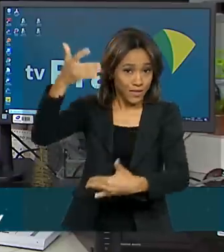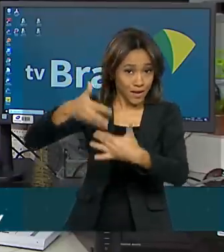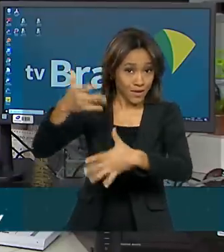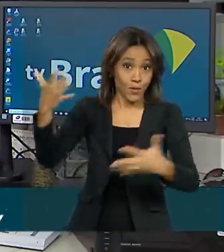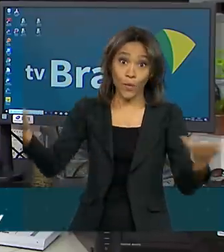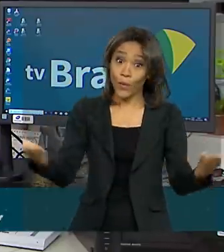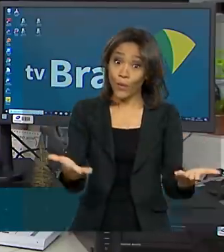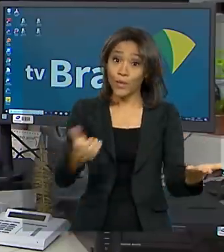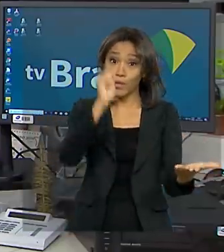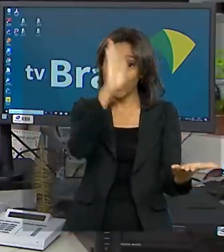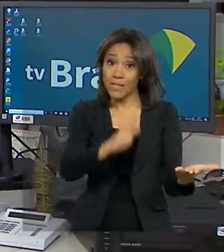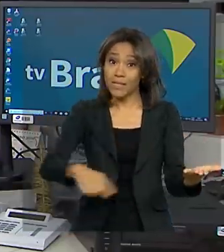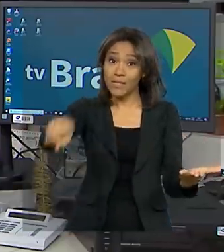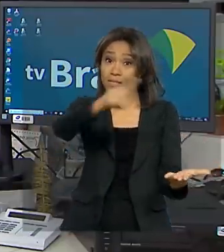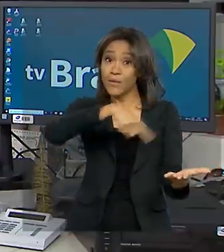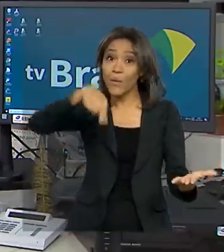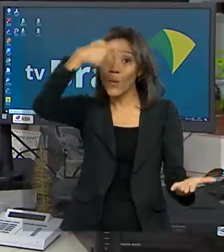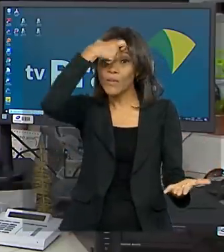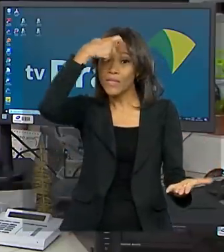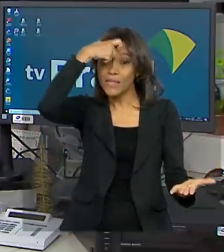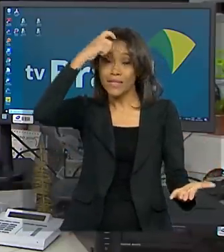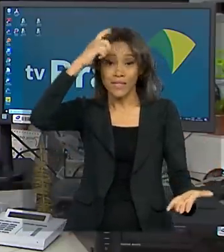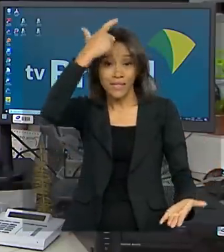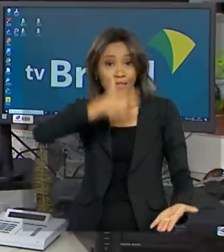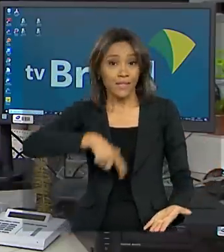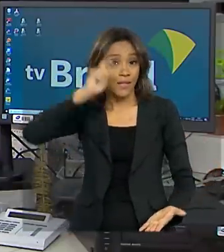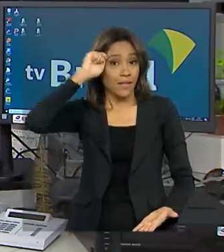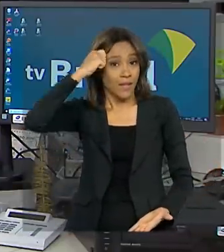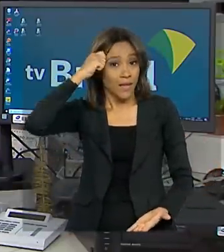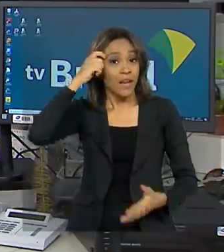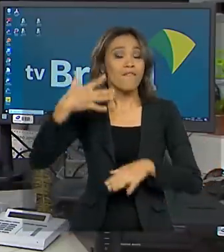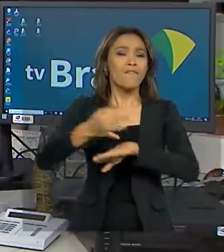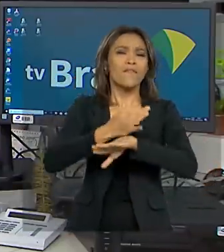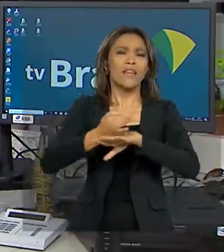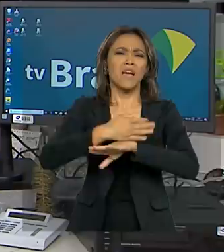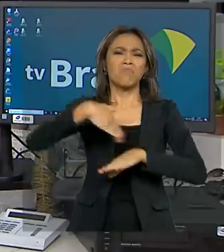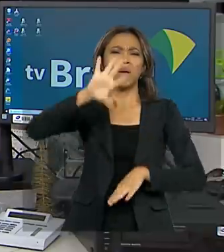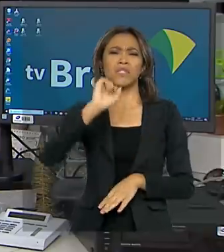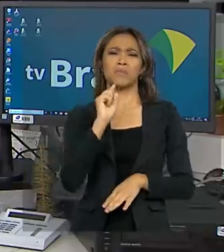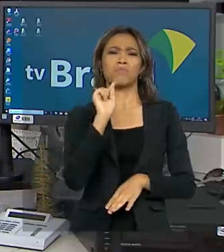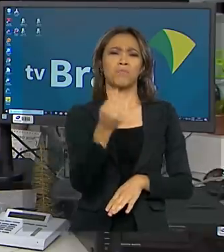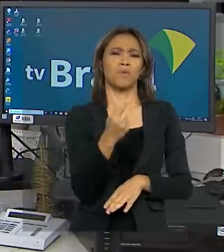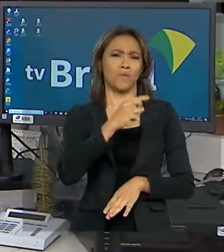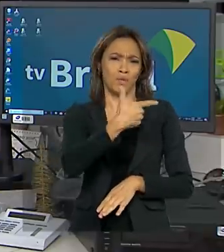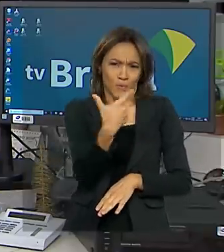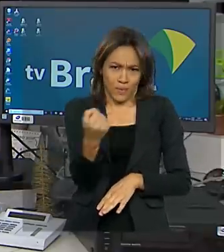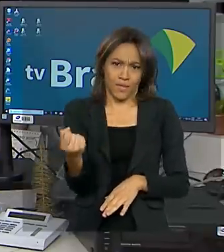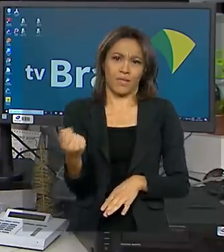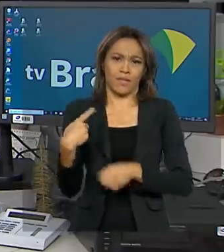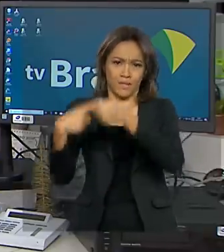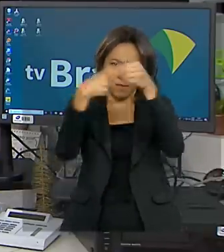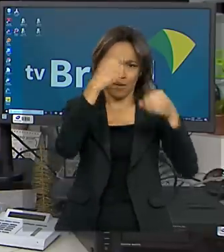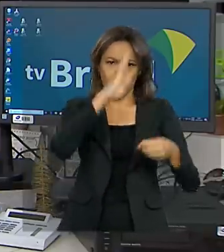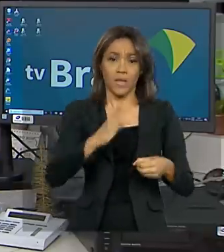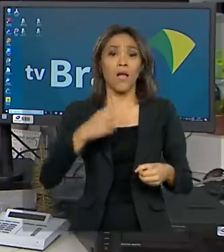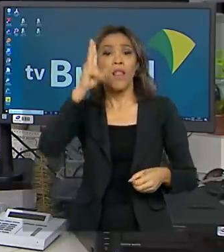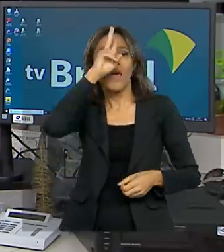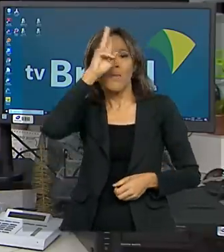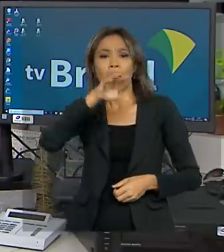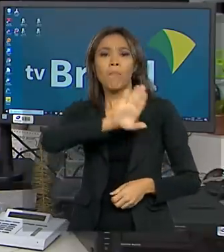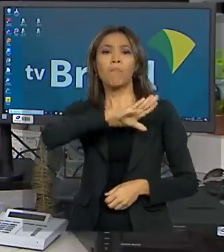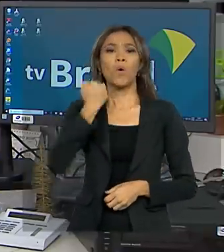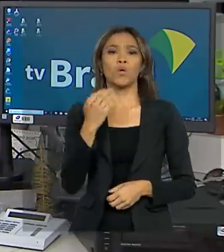Olha, hoje no Brasil é dia da consciência negra, feriado em mais de 1.200 cidades do país. A data lembra a morte de zumbi dos